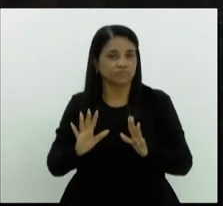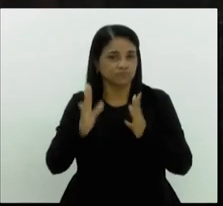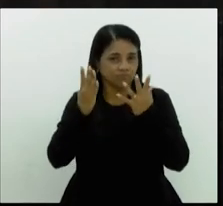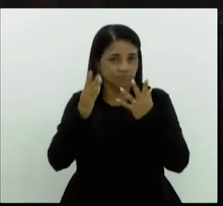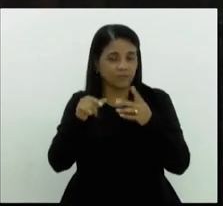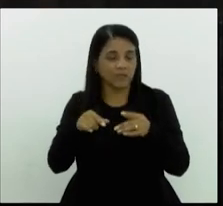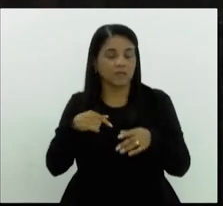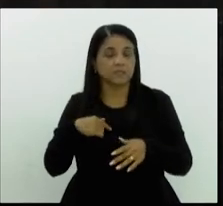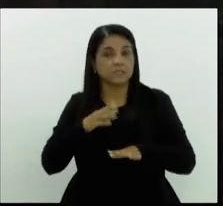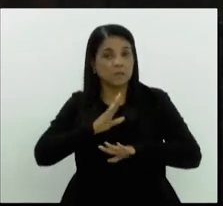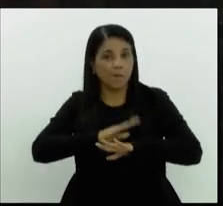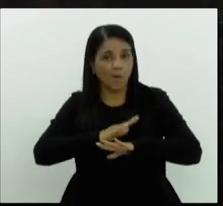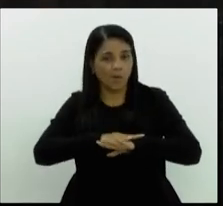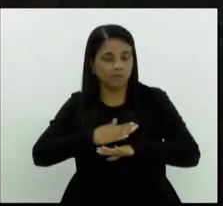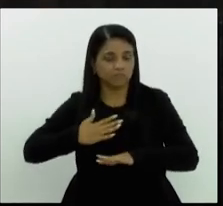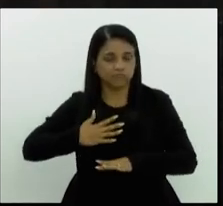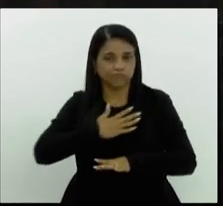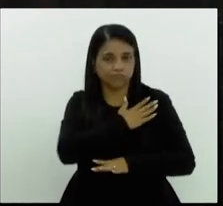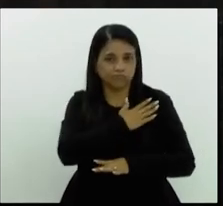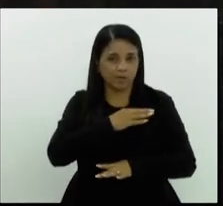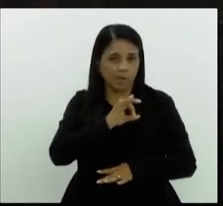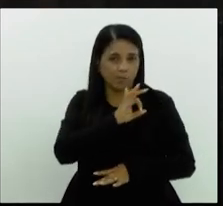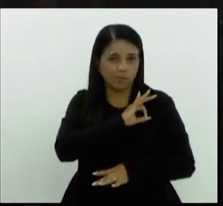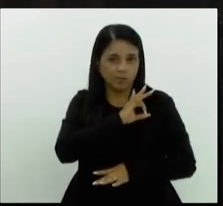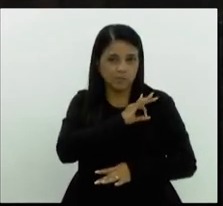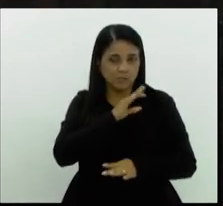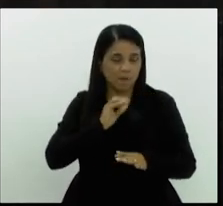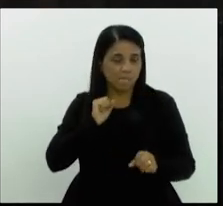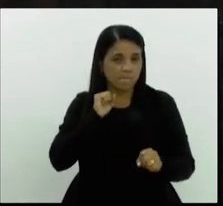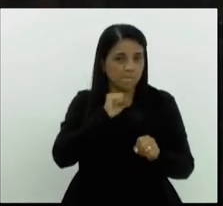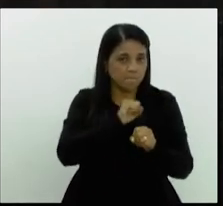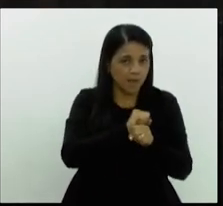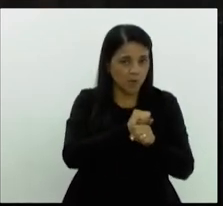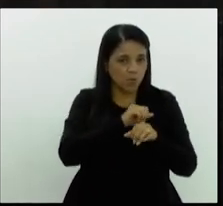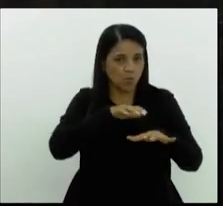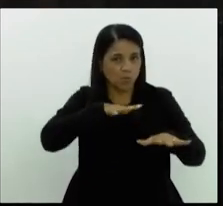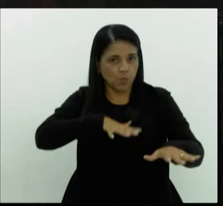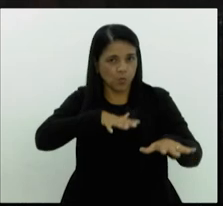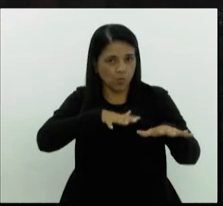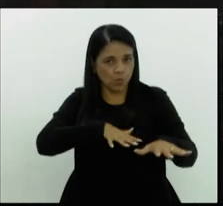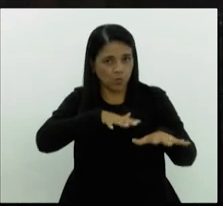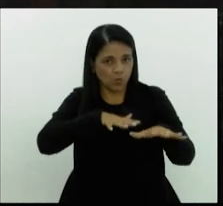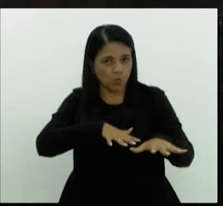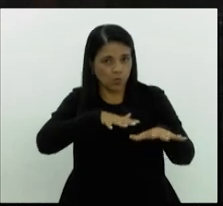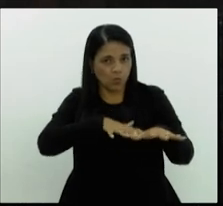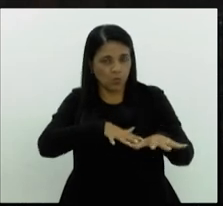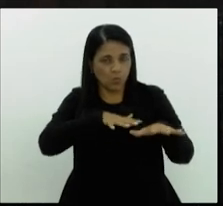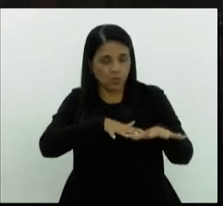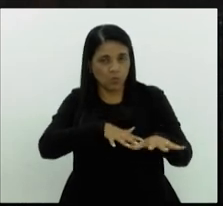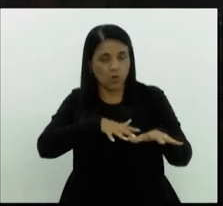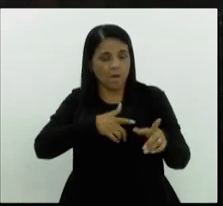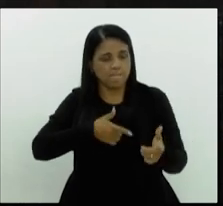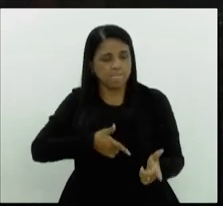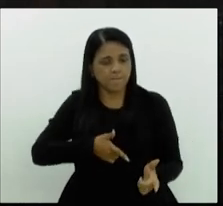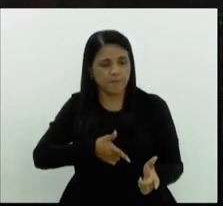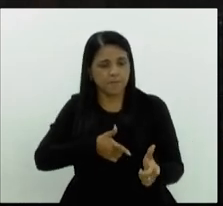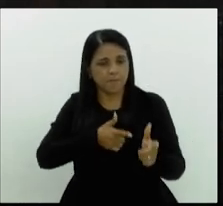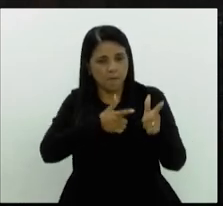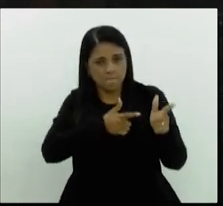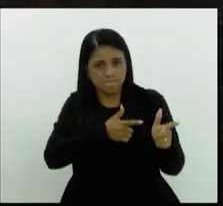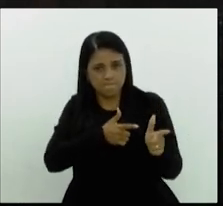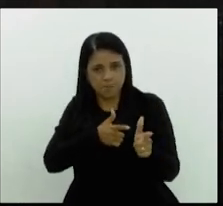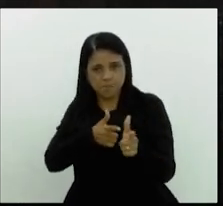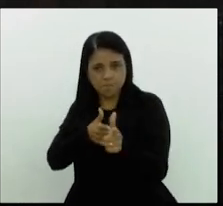militar interceptou, parou, impediu a marcha de seguir abaixo de tiros, matando